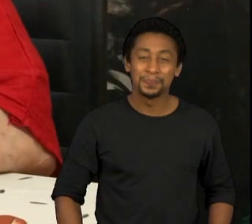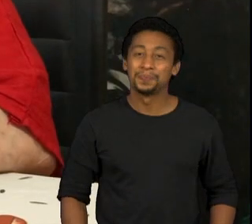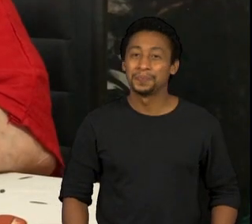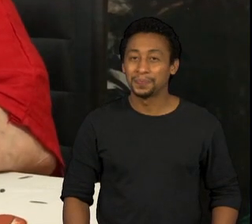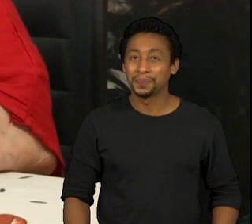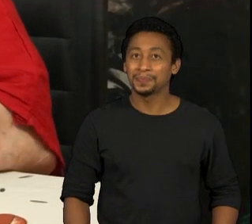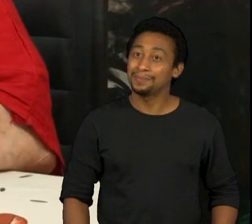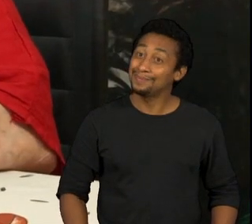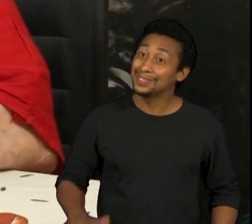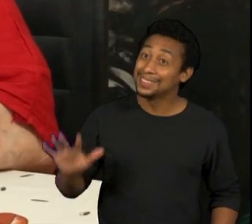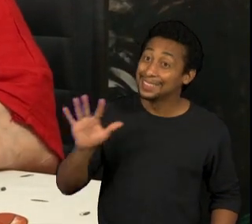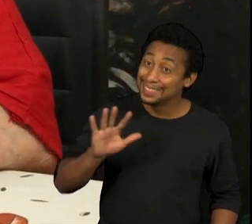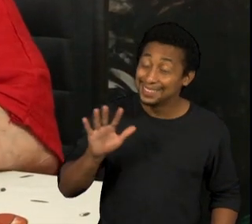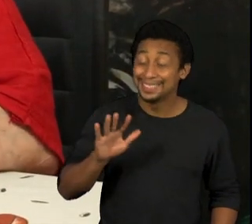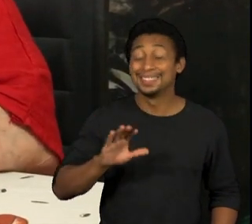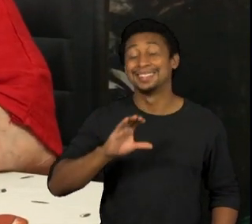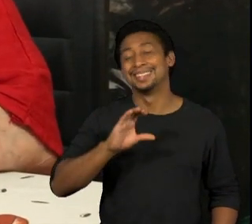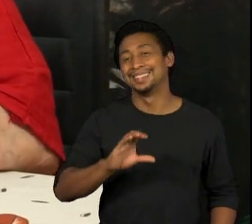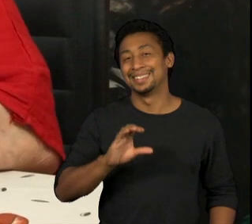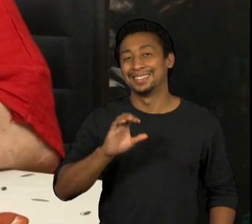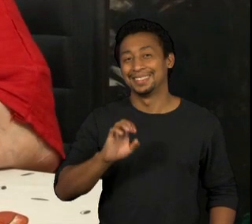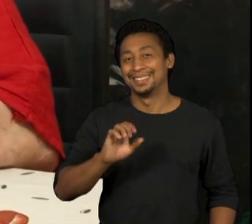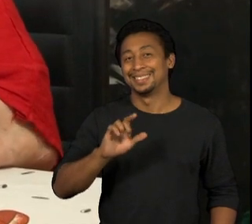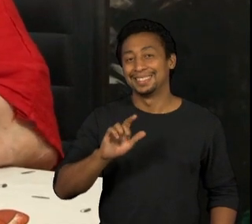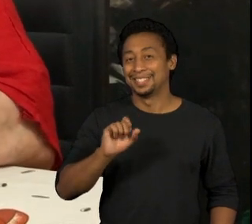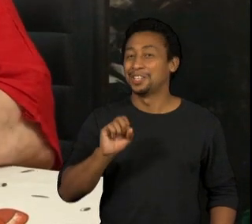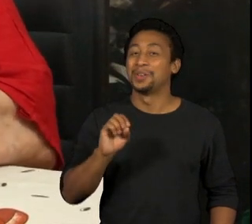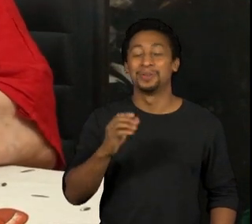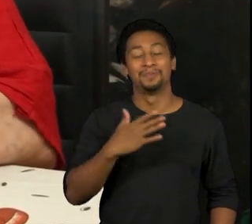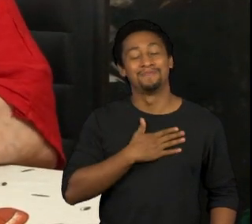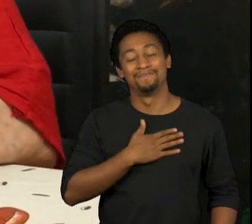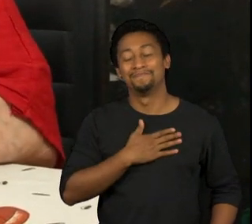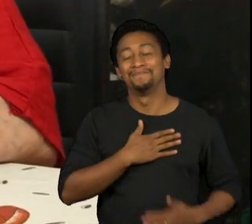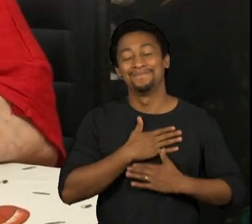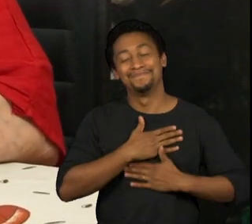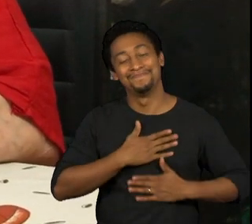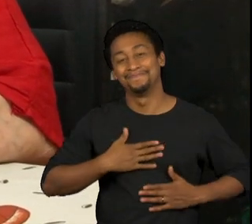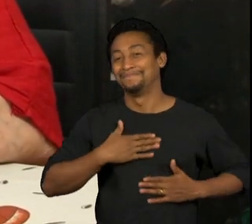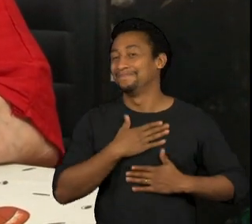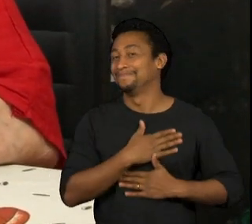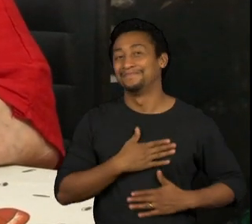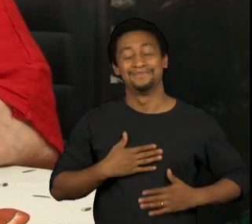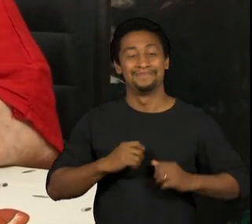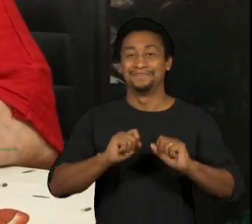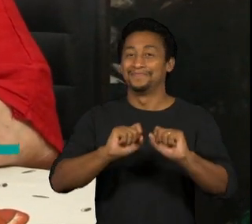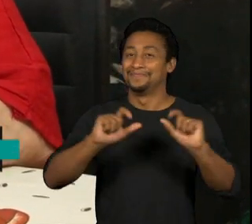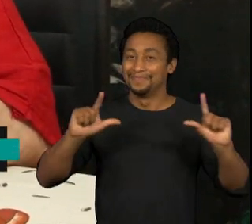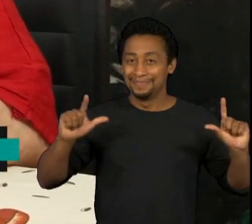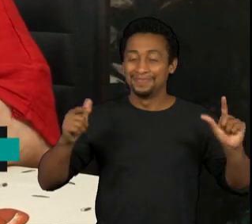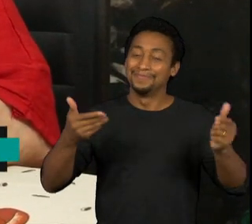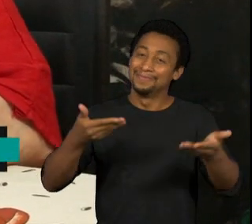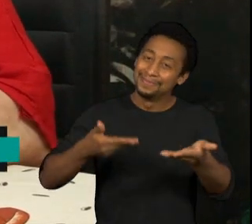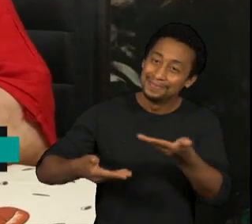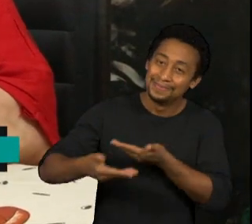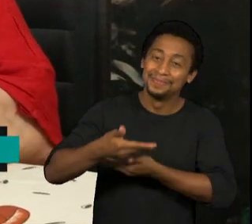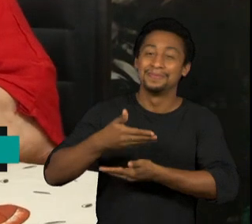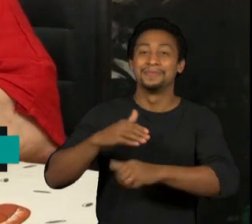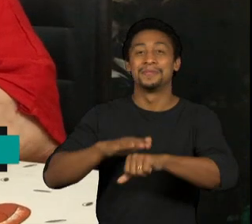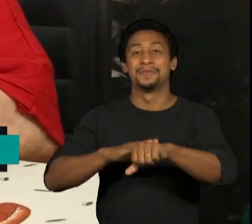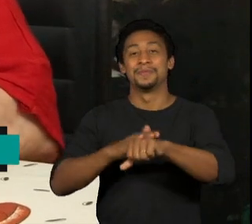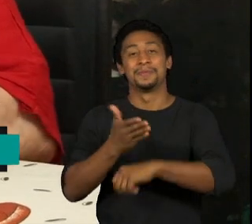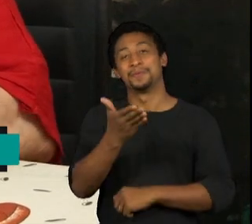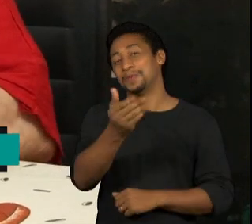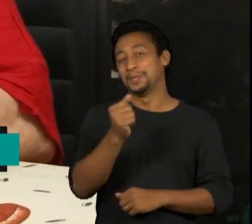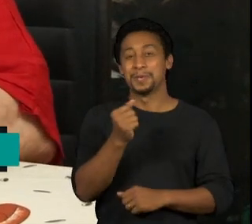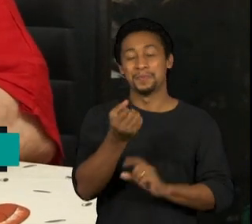Olá, Celso. Que satisfação poder estar aqui e falar com você nesse seu depoimento